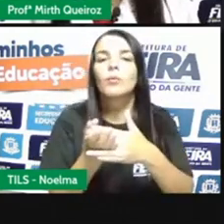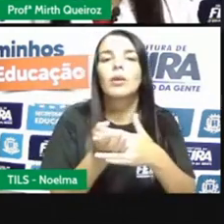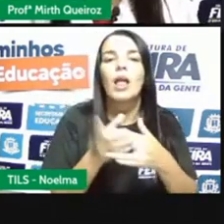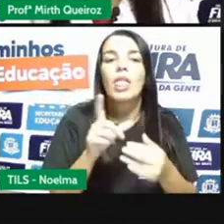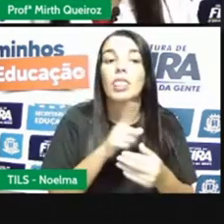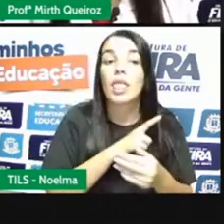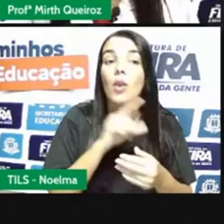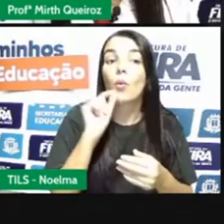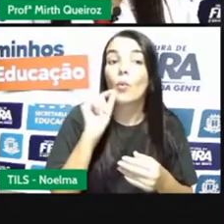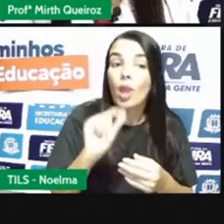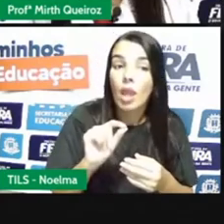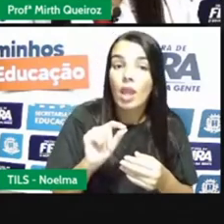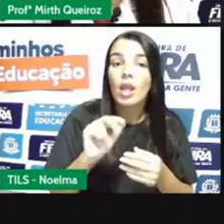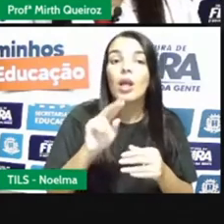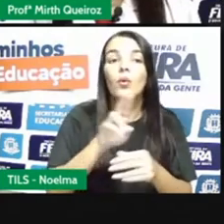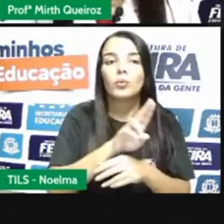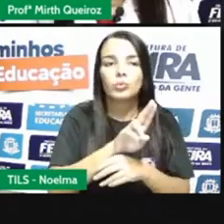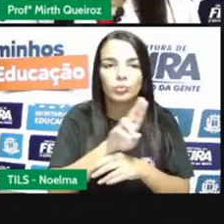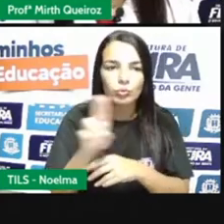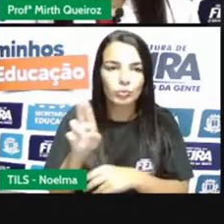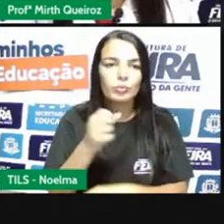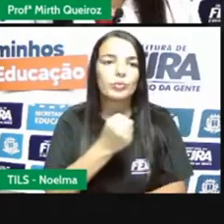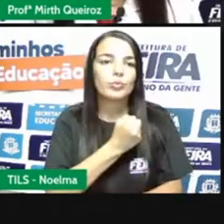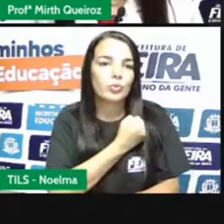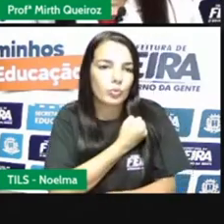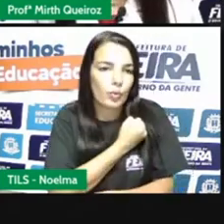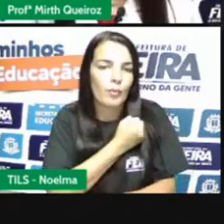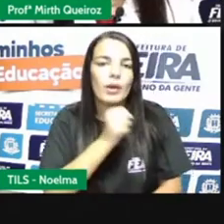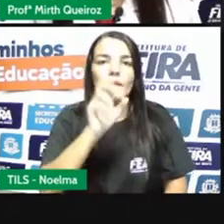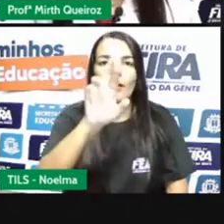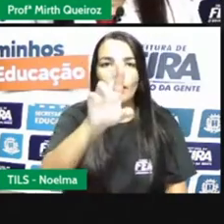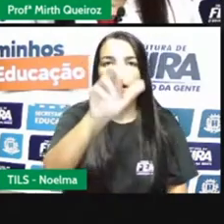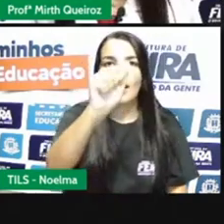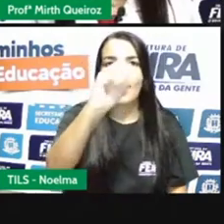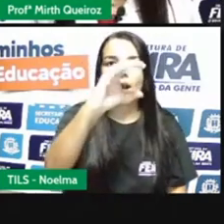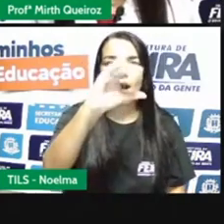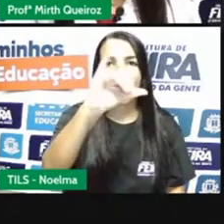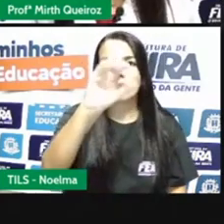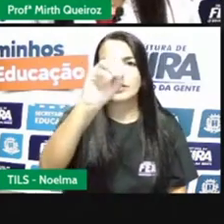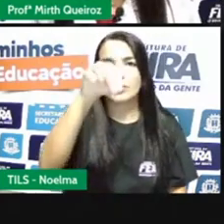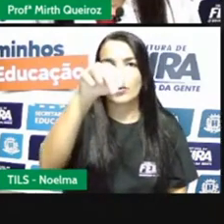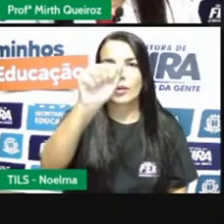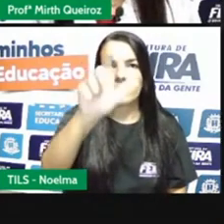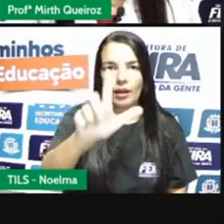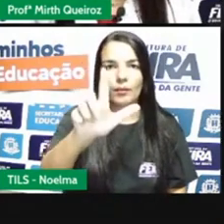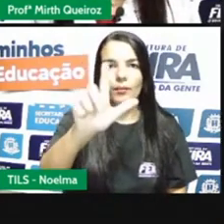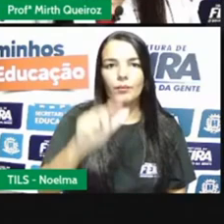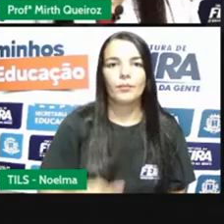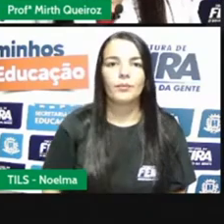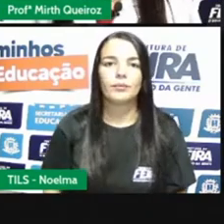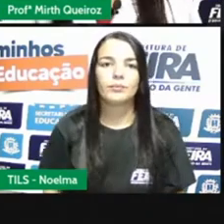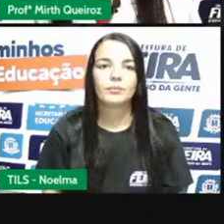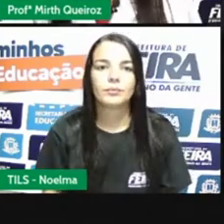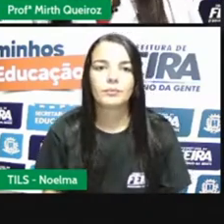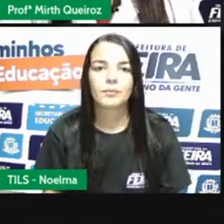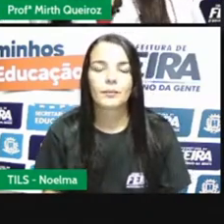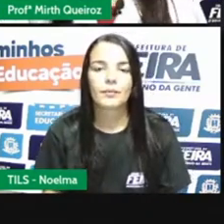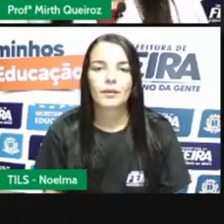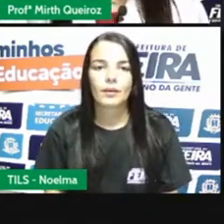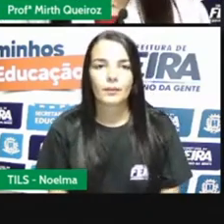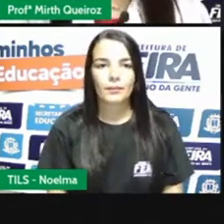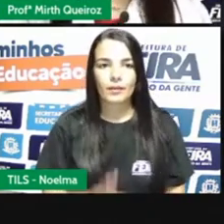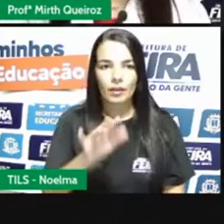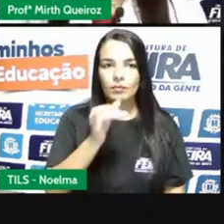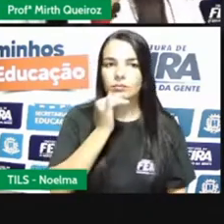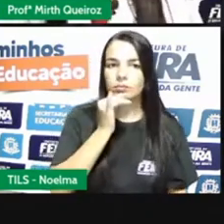Se ele pode ser escrito ou está escrito na forma de fração, ele vai ser chamado aí de número racional. Aqui nós